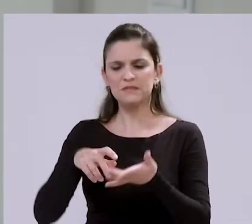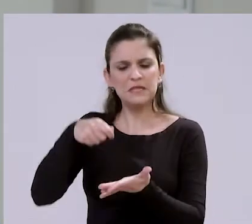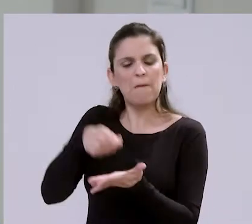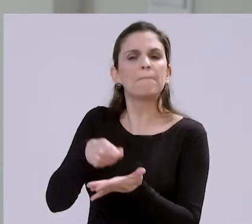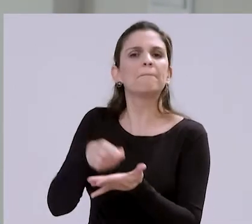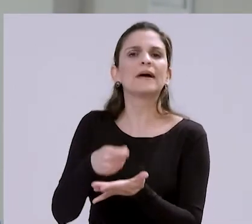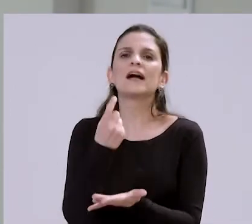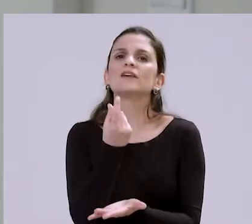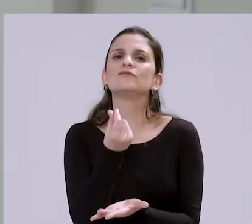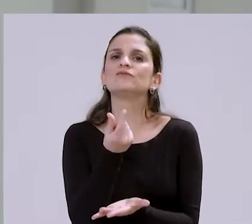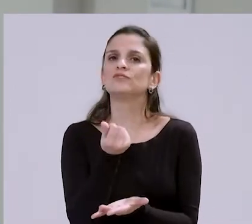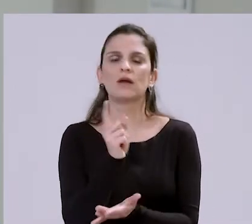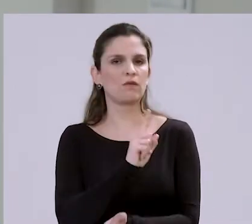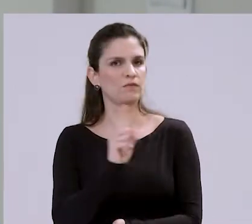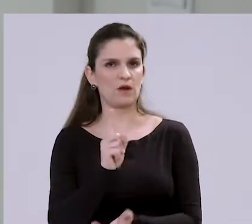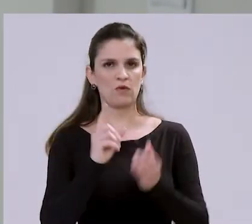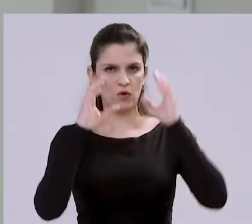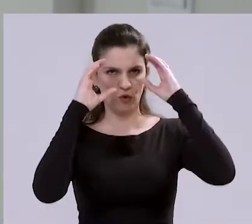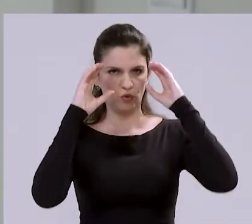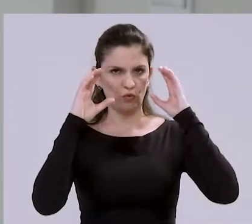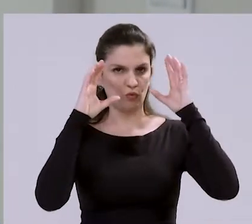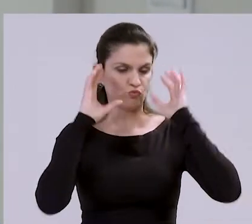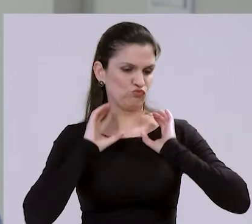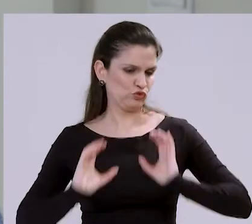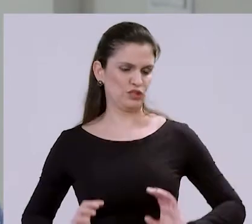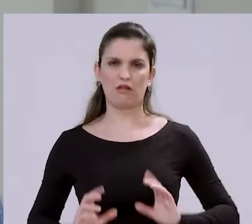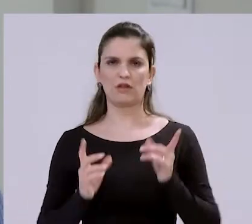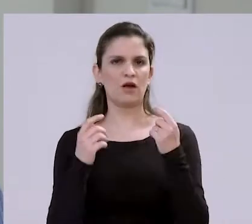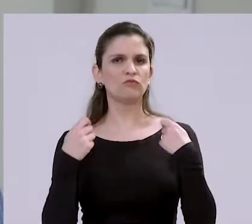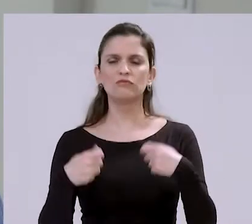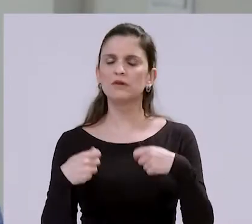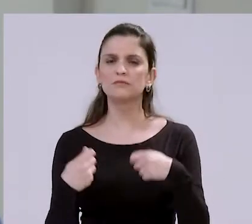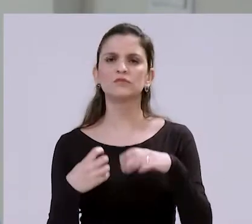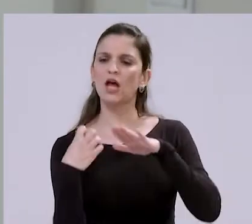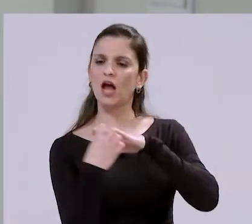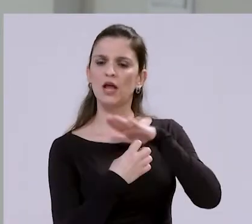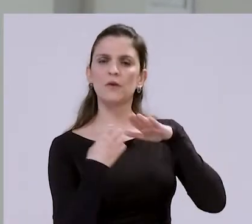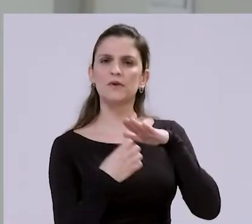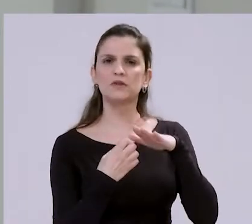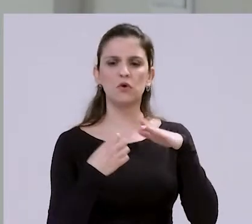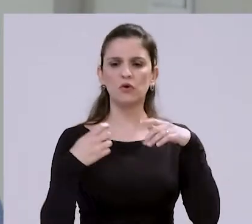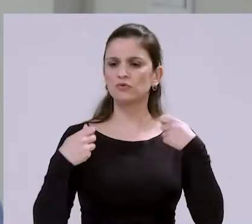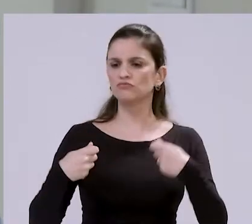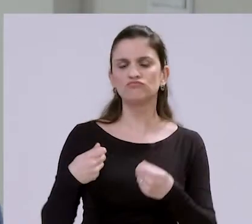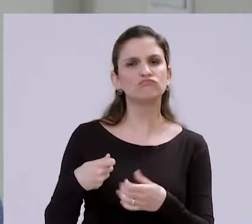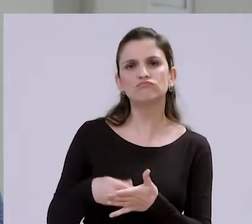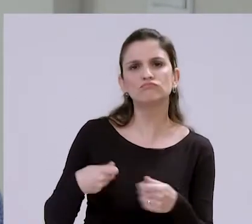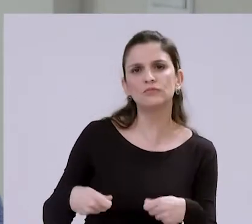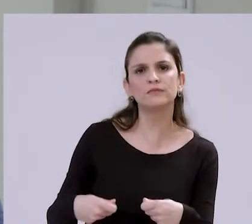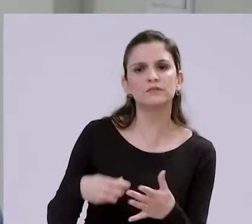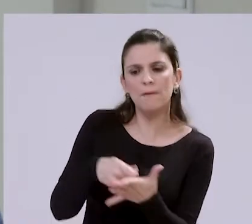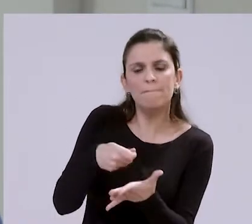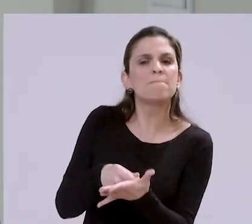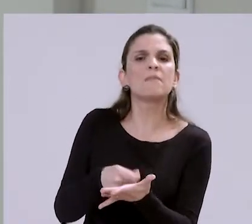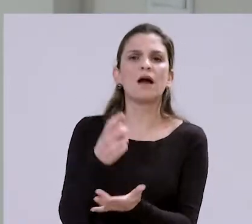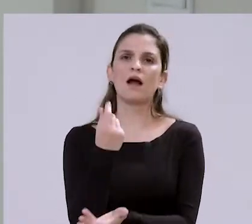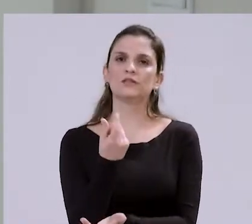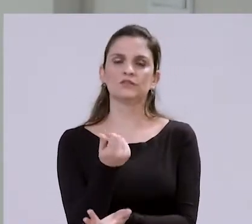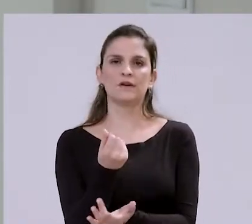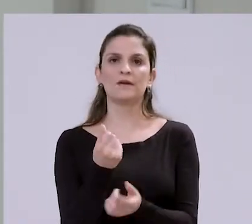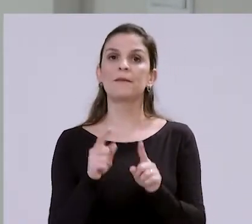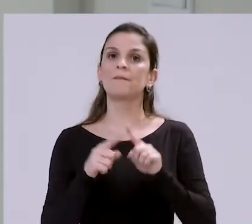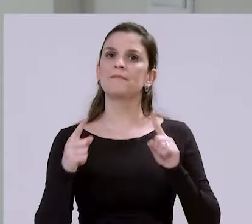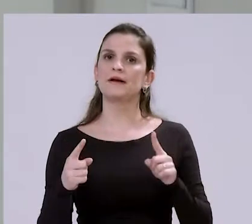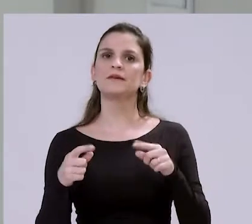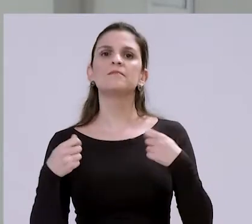constitui num valor pecuniário. Então, o cidadão, o empreendedor, ele não precisa pagar, mas